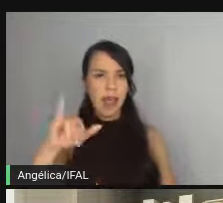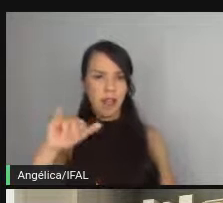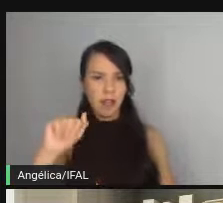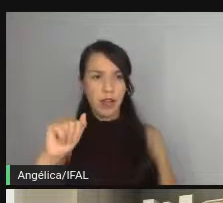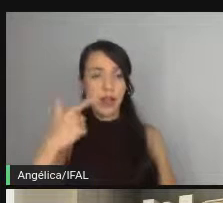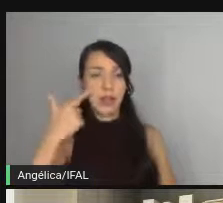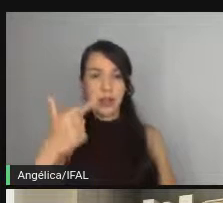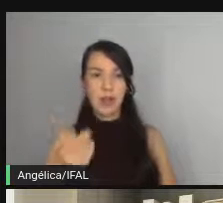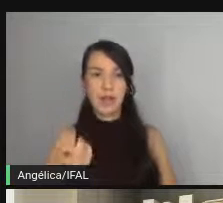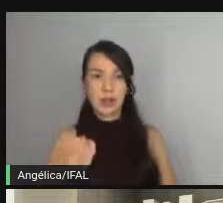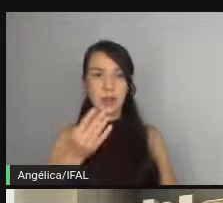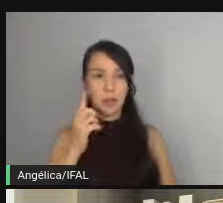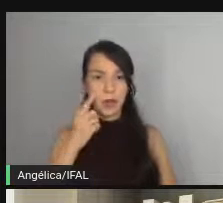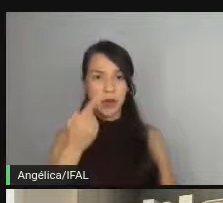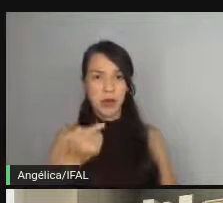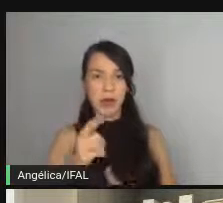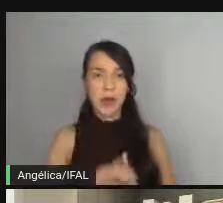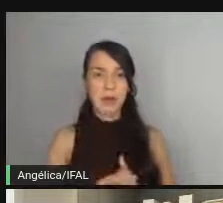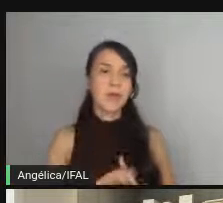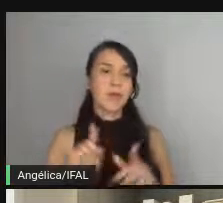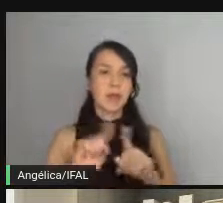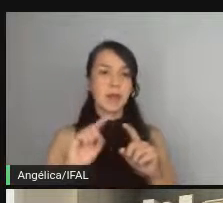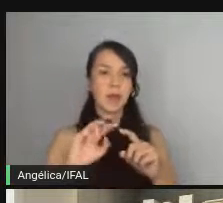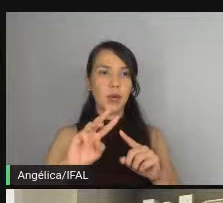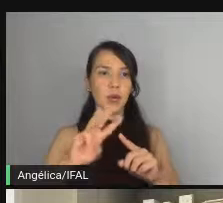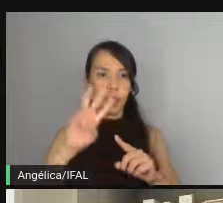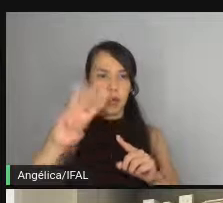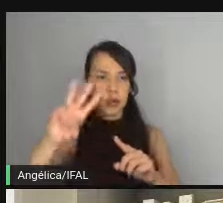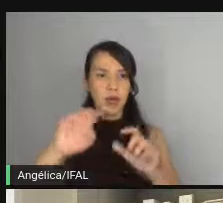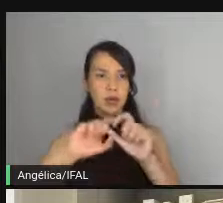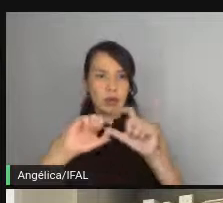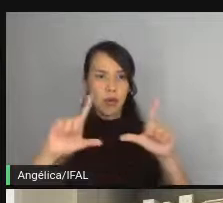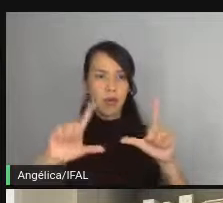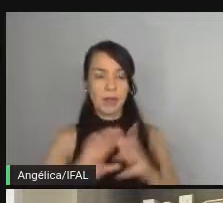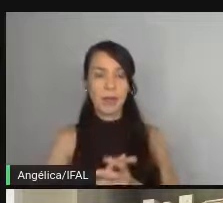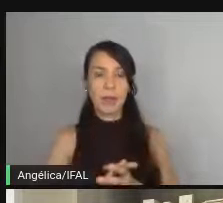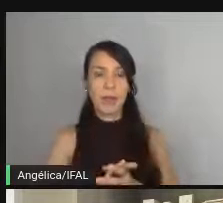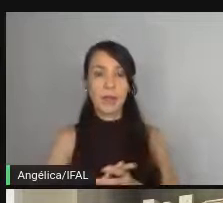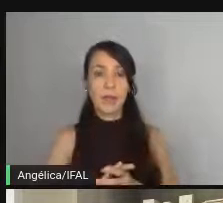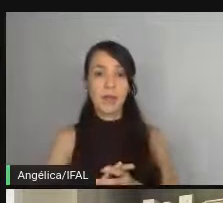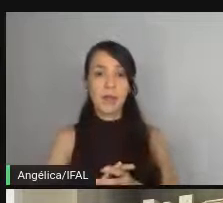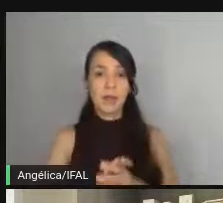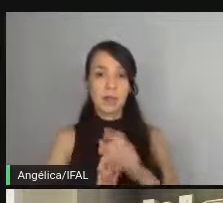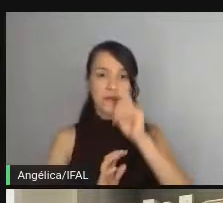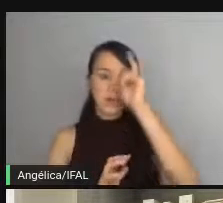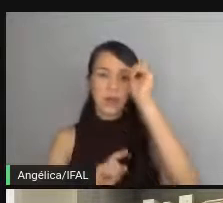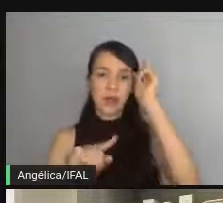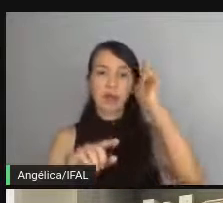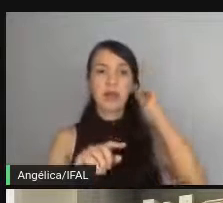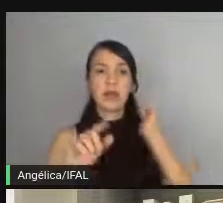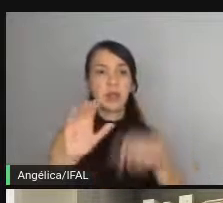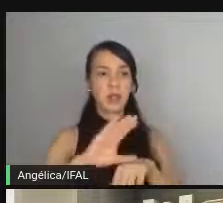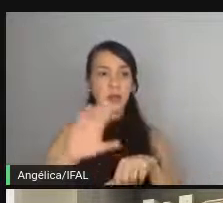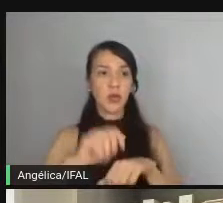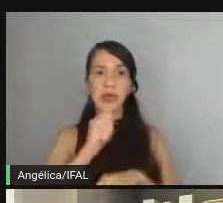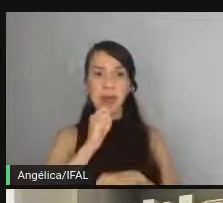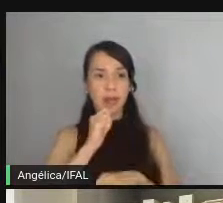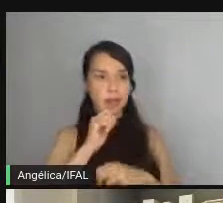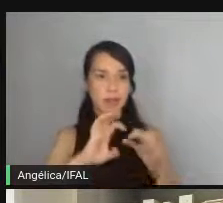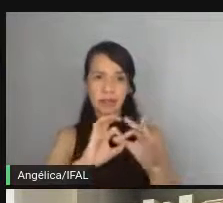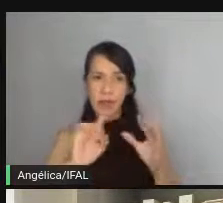mais está aqui testesnaveia.com eu vou abrir o site já já e esse esse curso ele ainda não está aberto